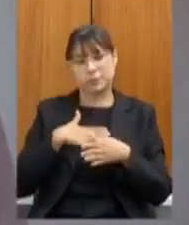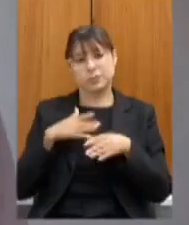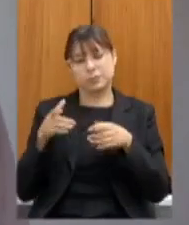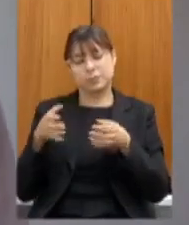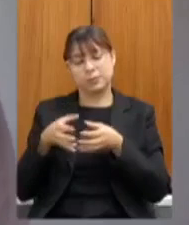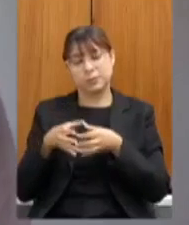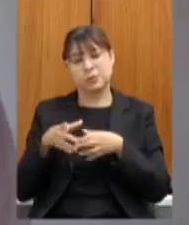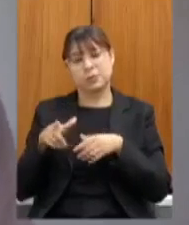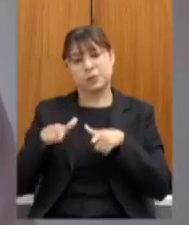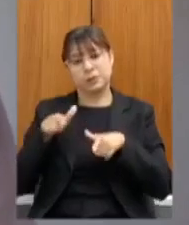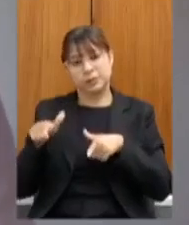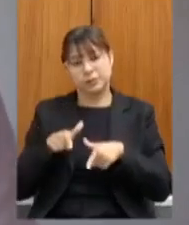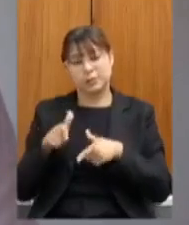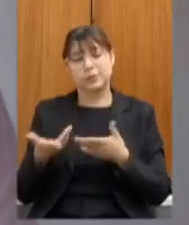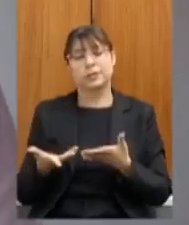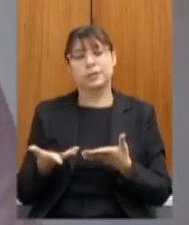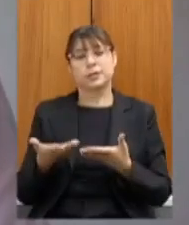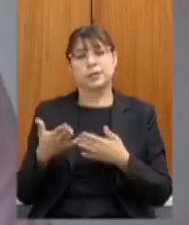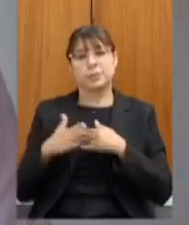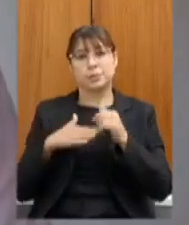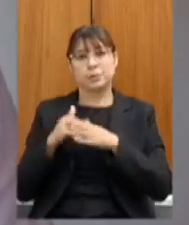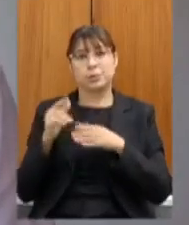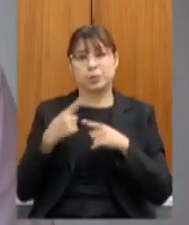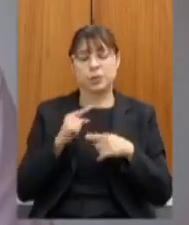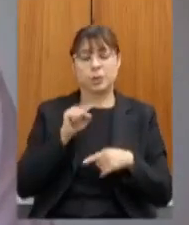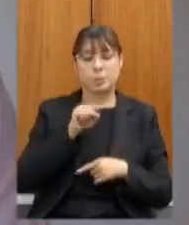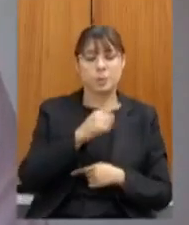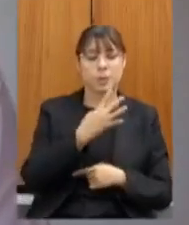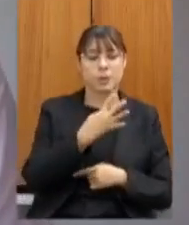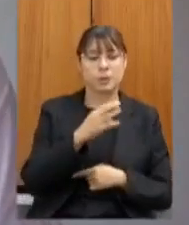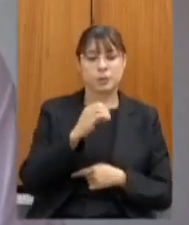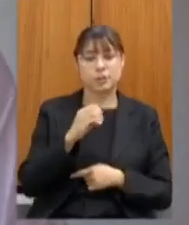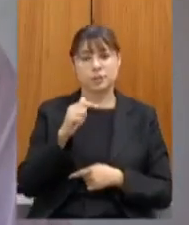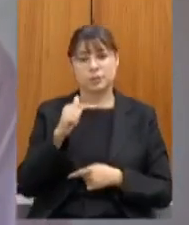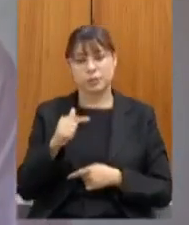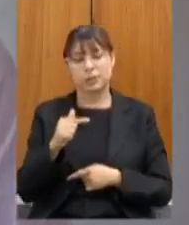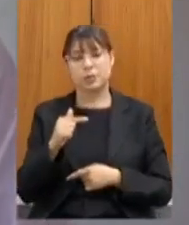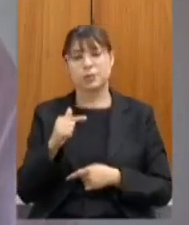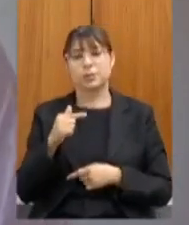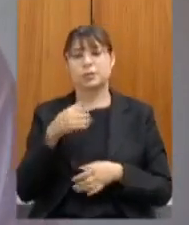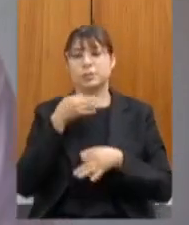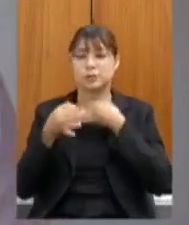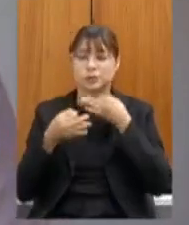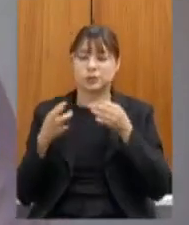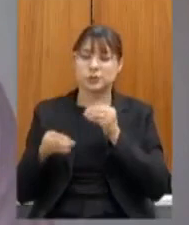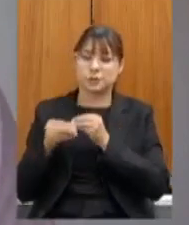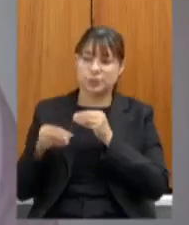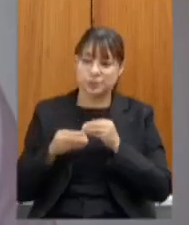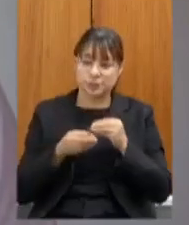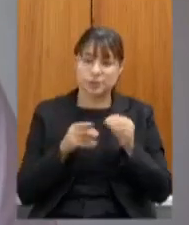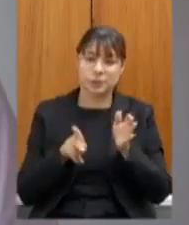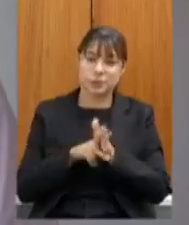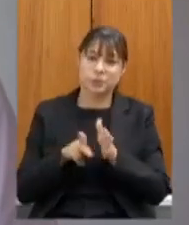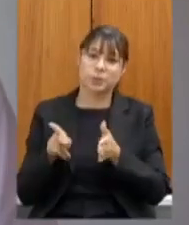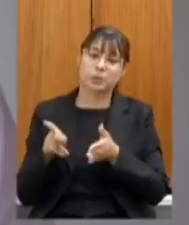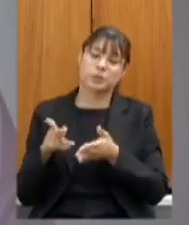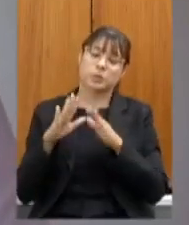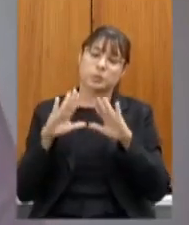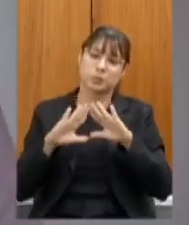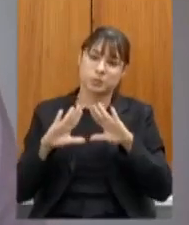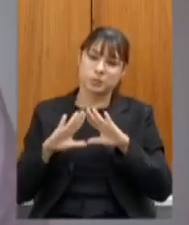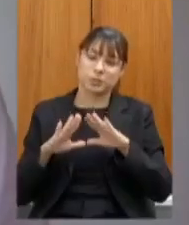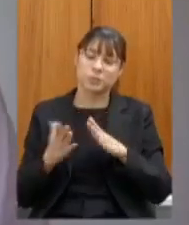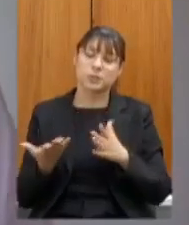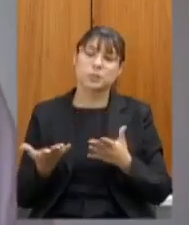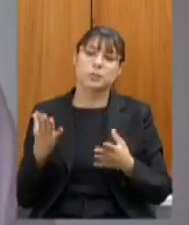porque foram 1.407 indicações de emenda recebidas pela Secretaria de Educação